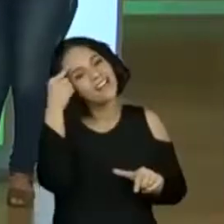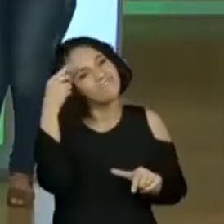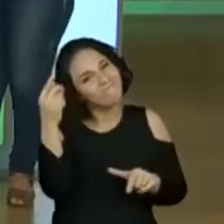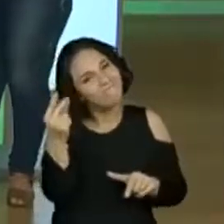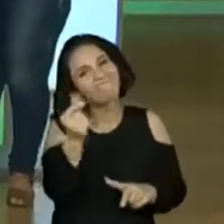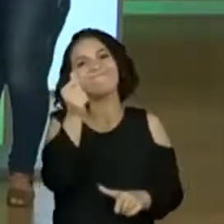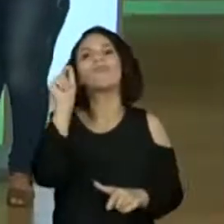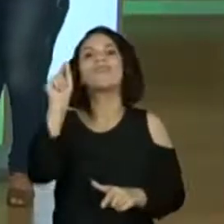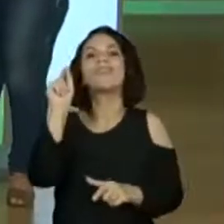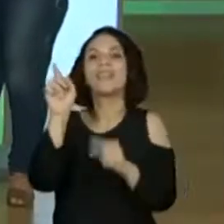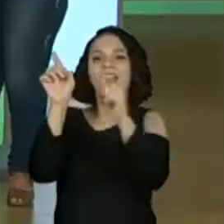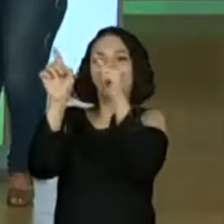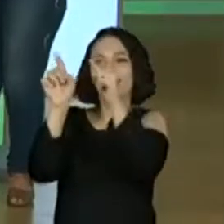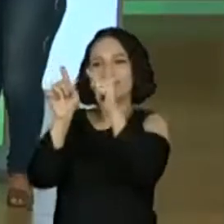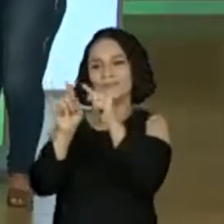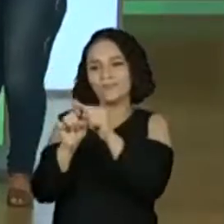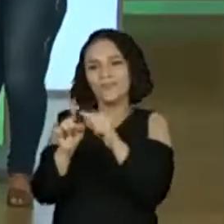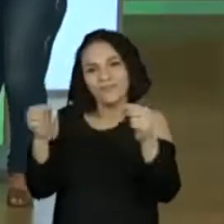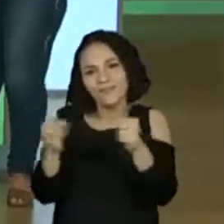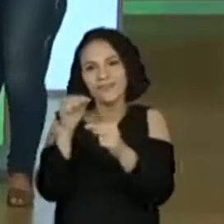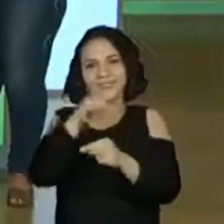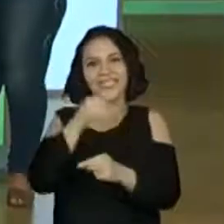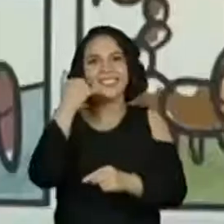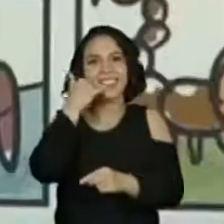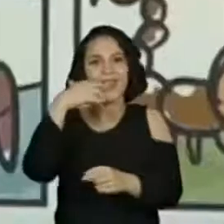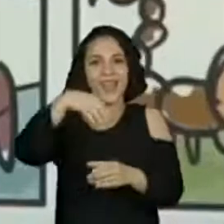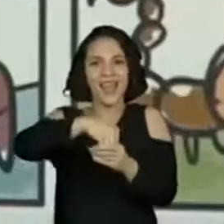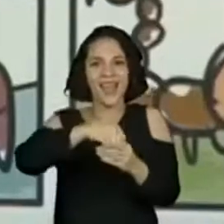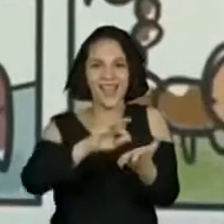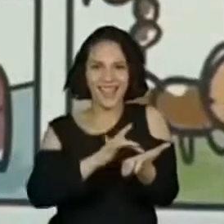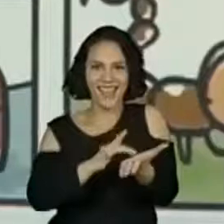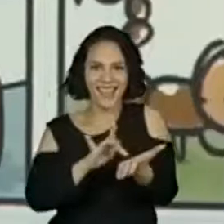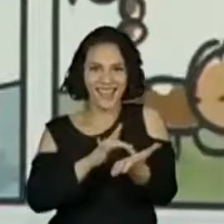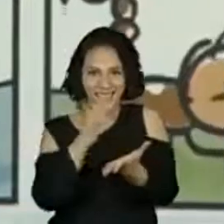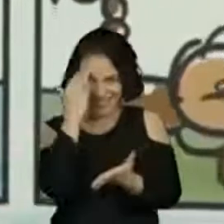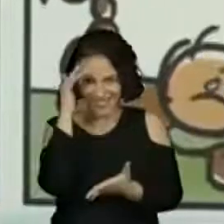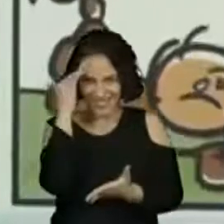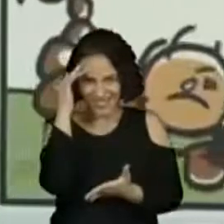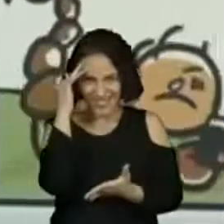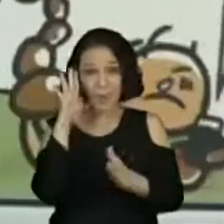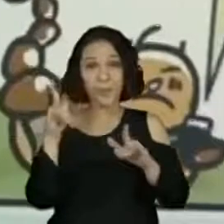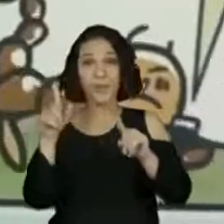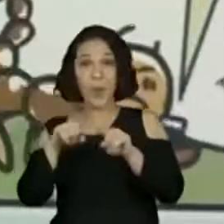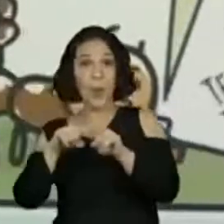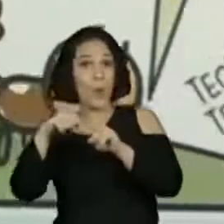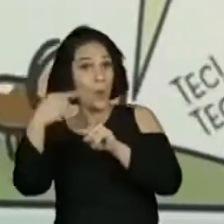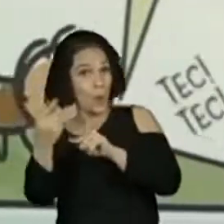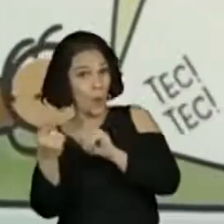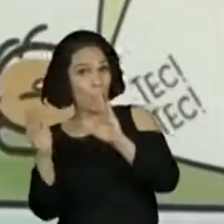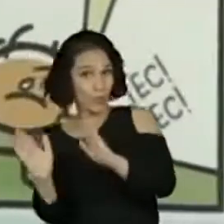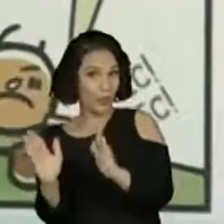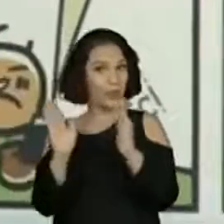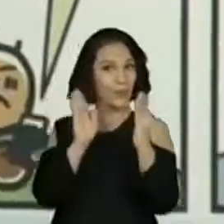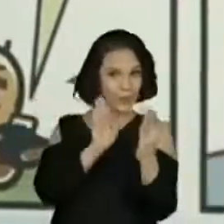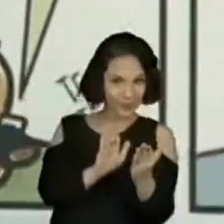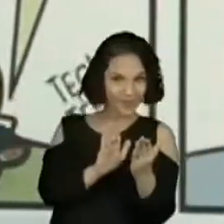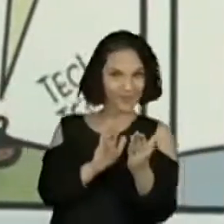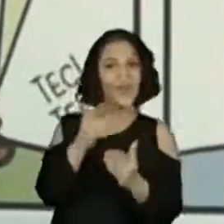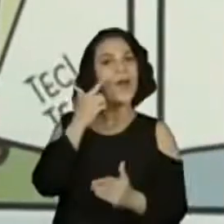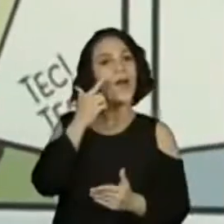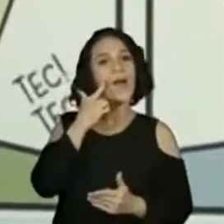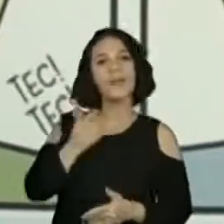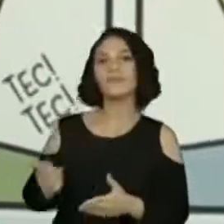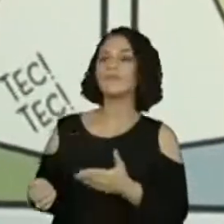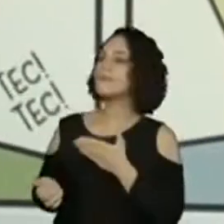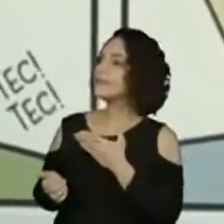traz para cima para a gente ver. Agora, no outro quadrinho, onde a gente tem a personagem da aranha, que é a Arminda, olha lá,